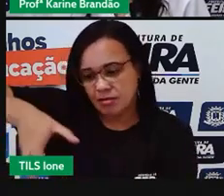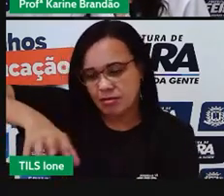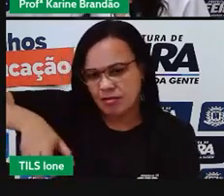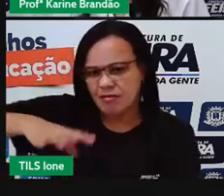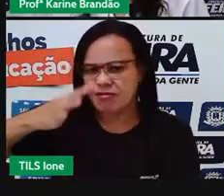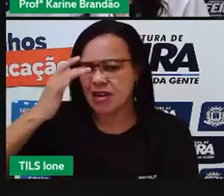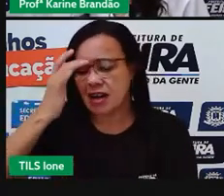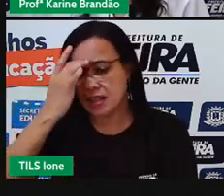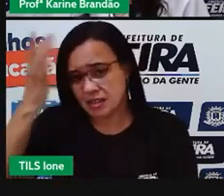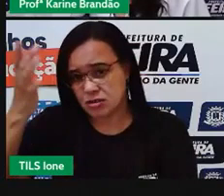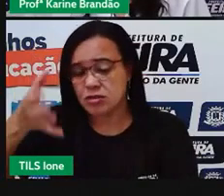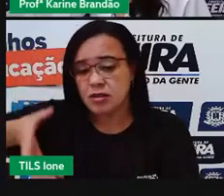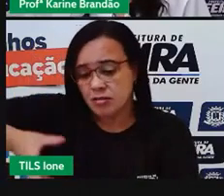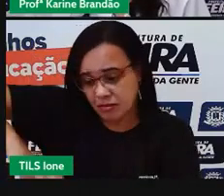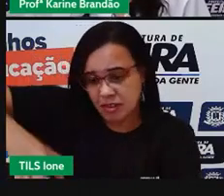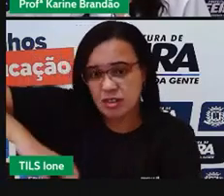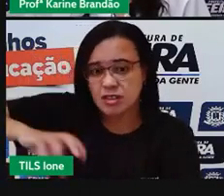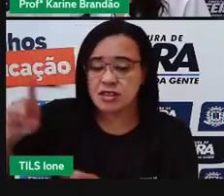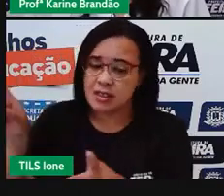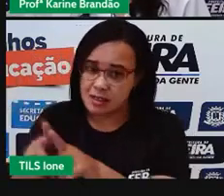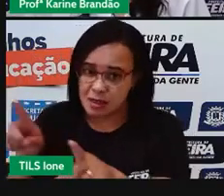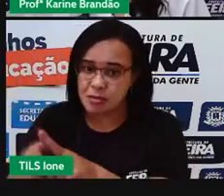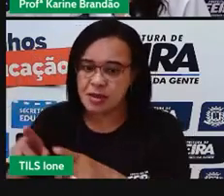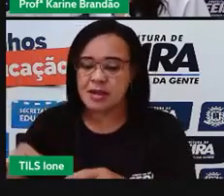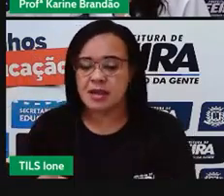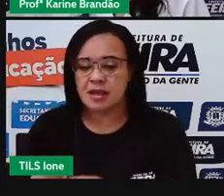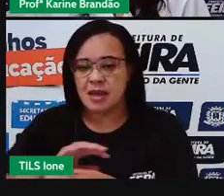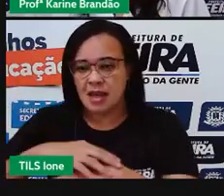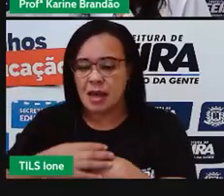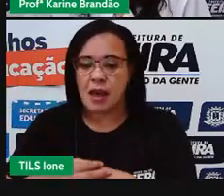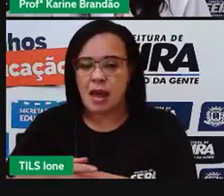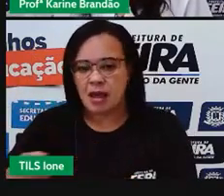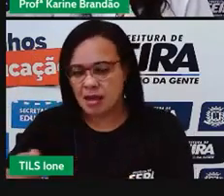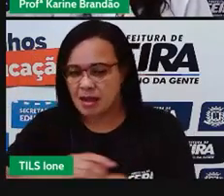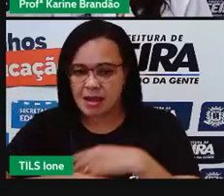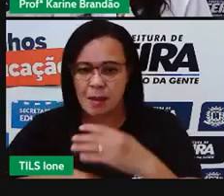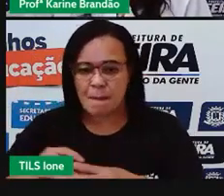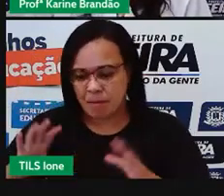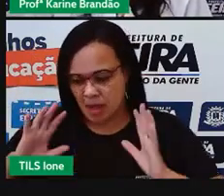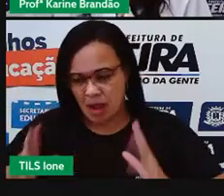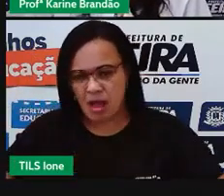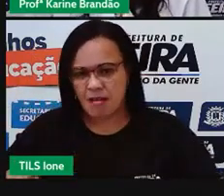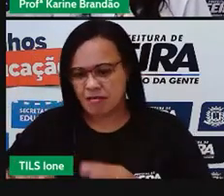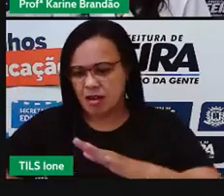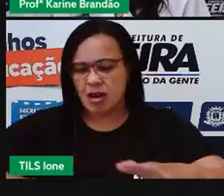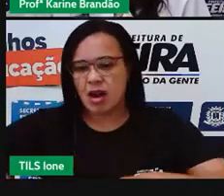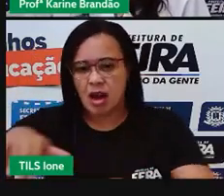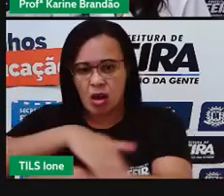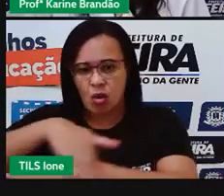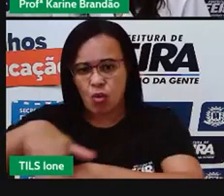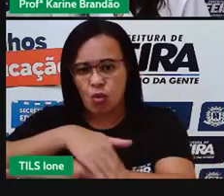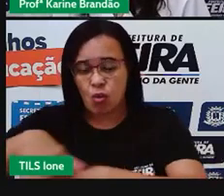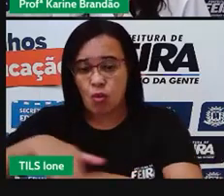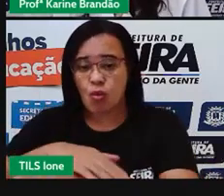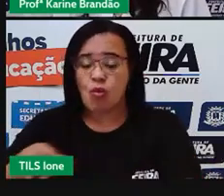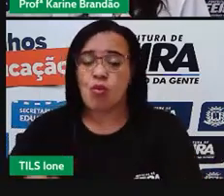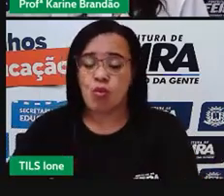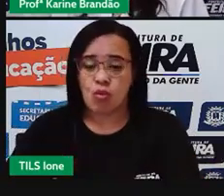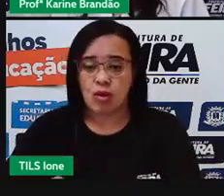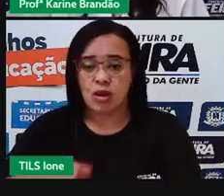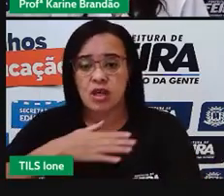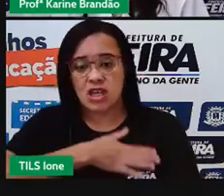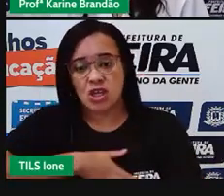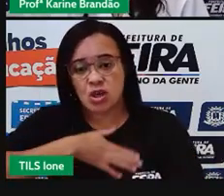mais fácil fechar. Você pode lavar a calçada e gosta, você que lava a calçada